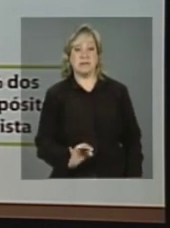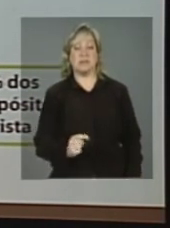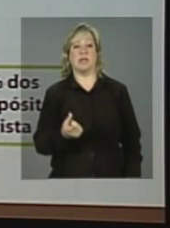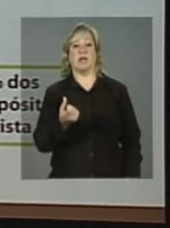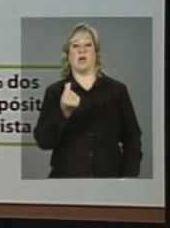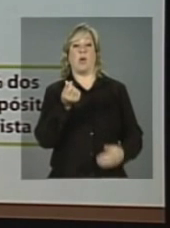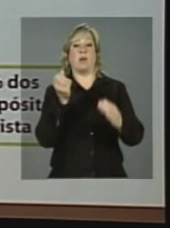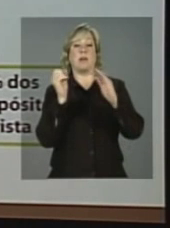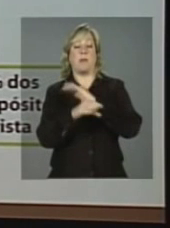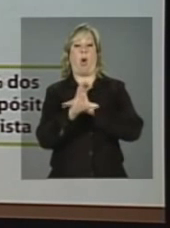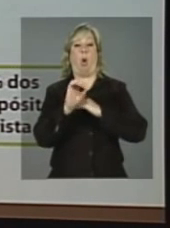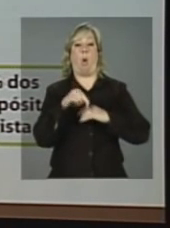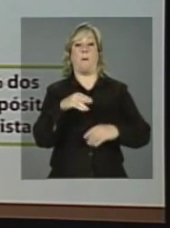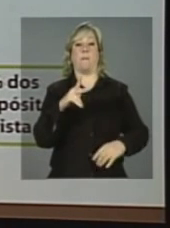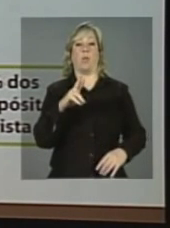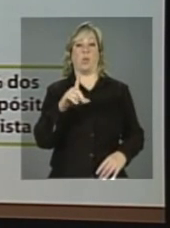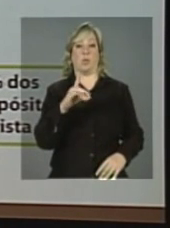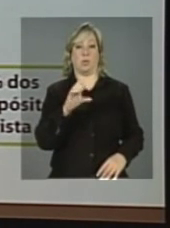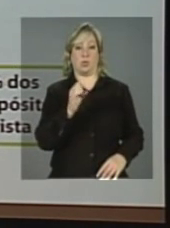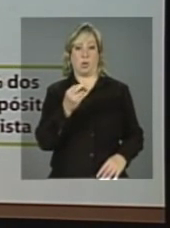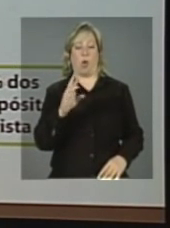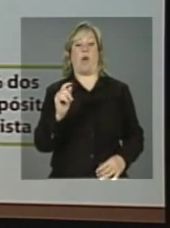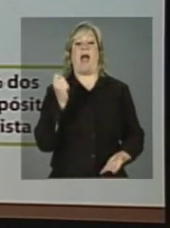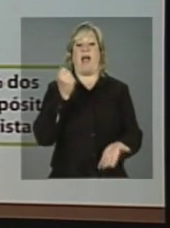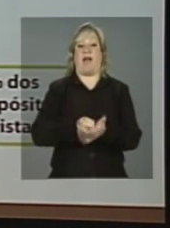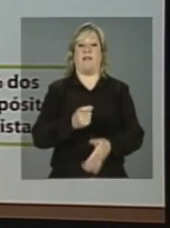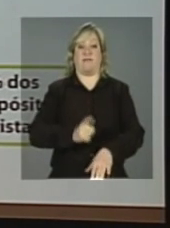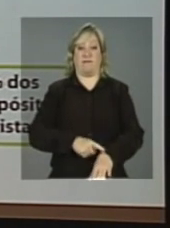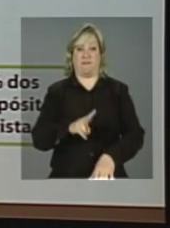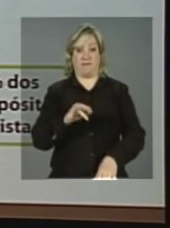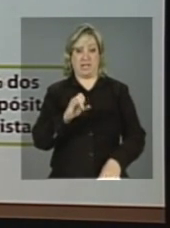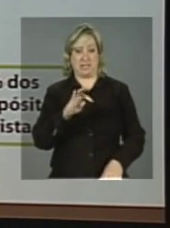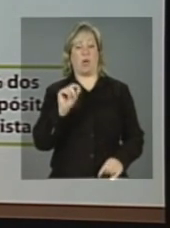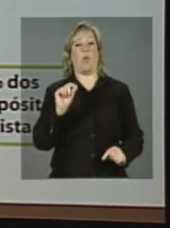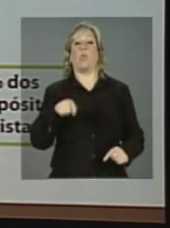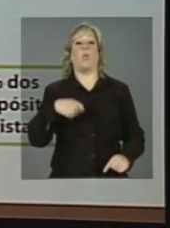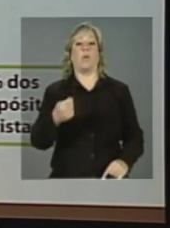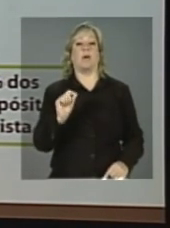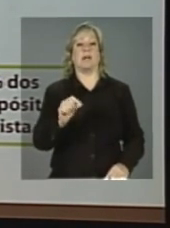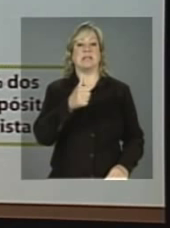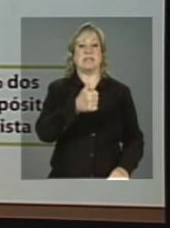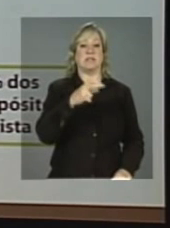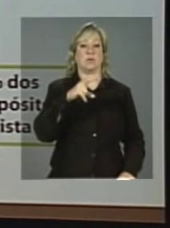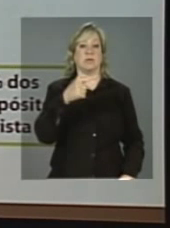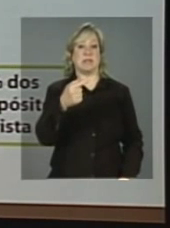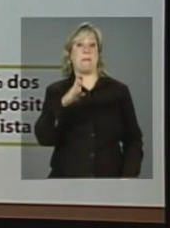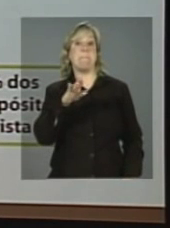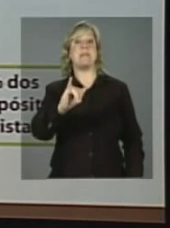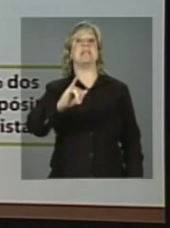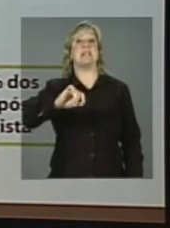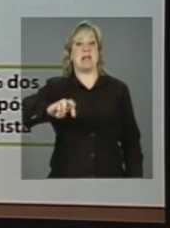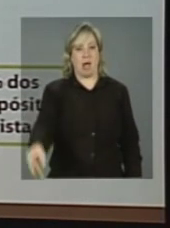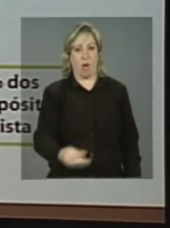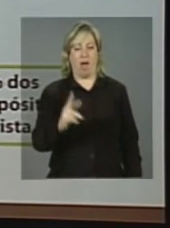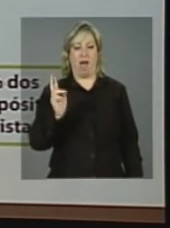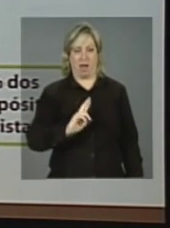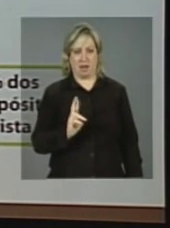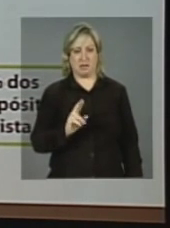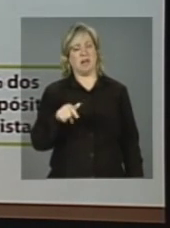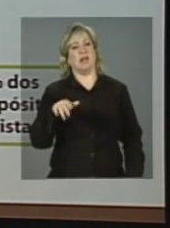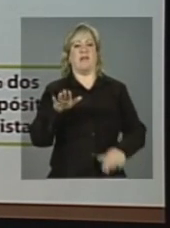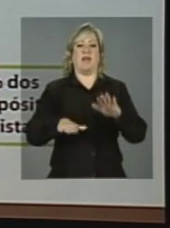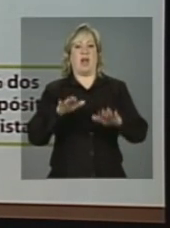depósito compulsório à vista, que hoje representa 157 bilhões de reais, isso